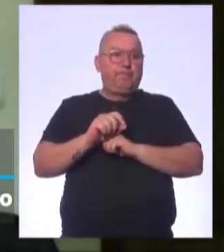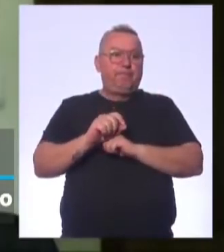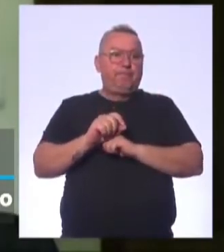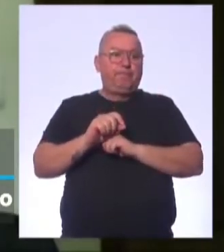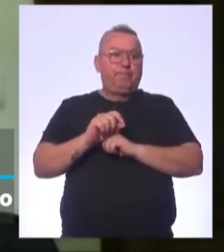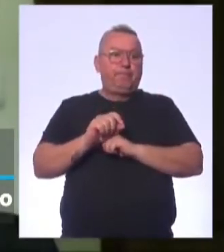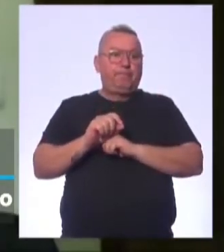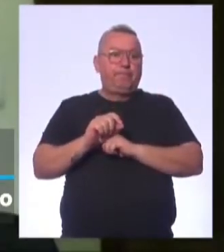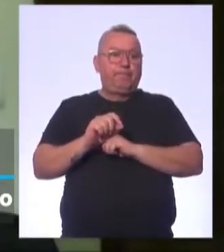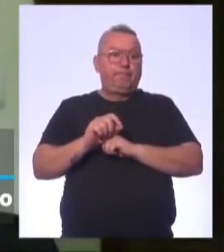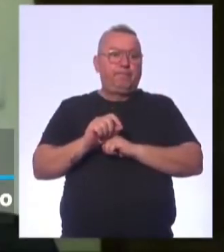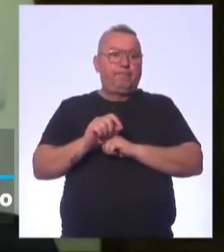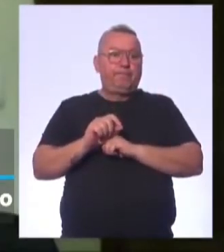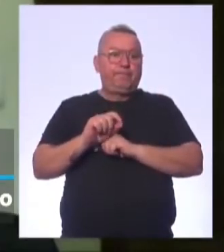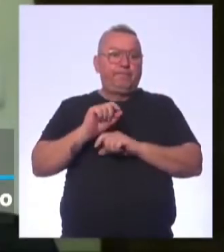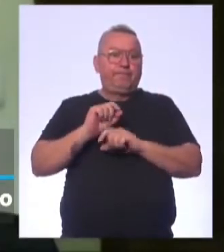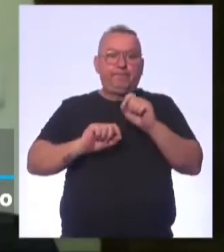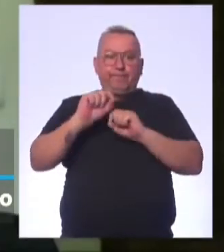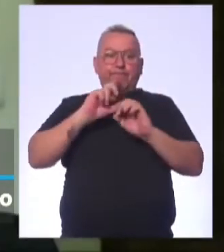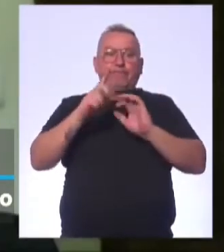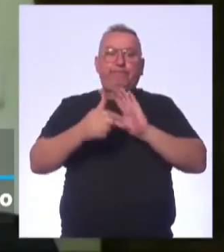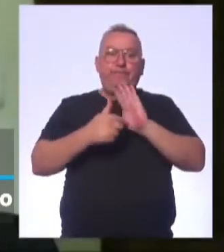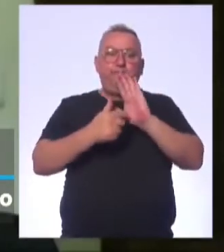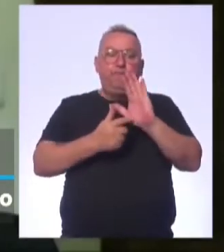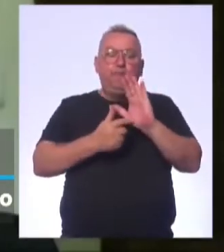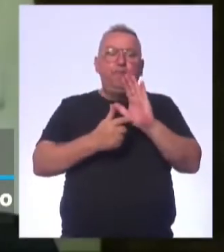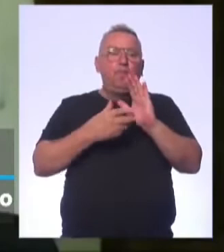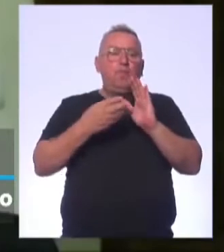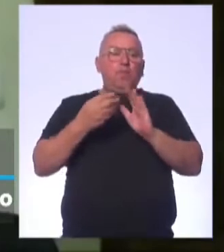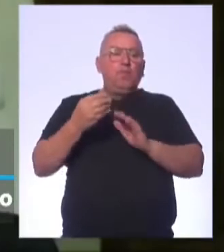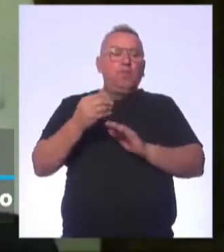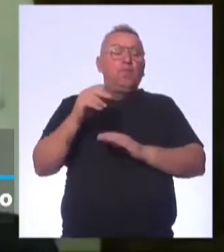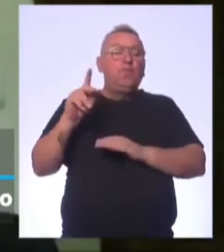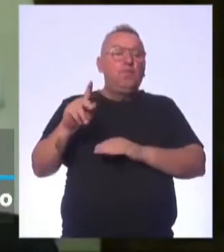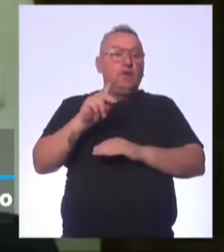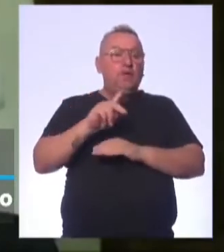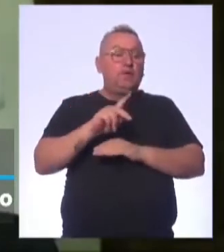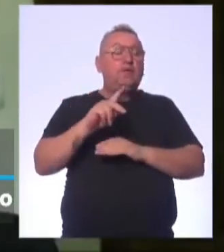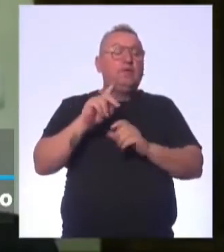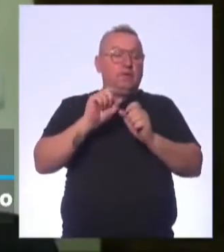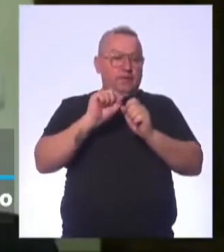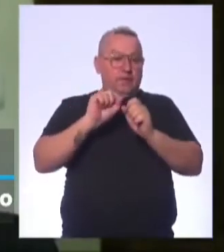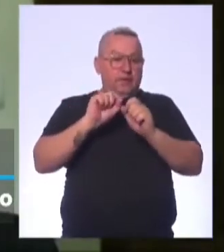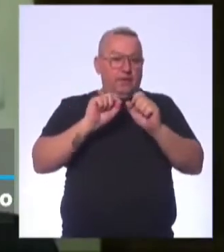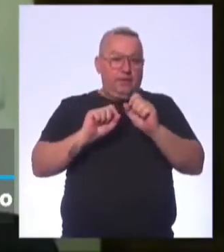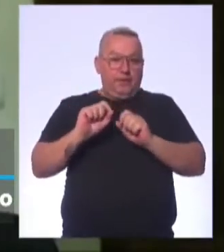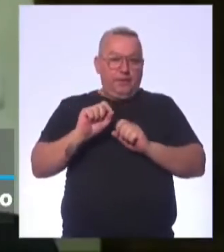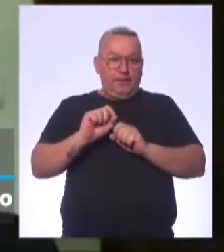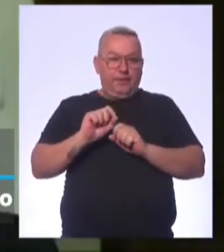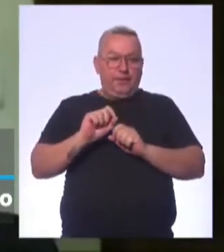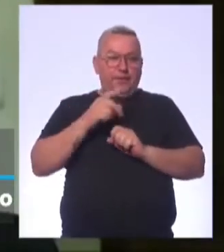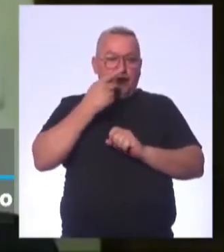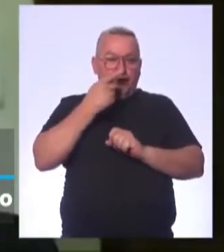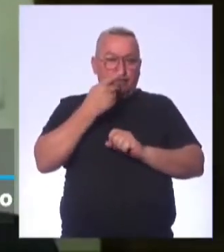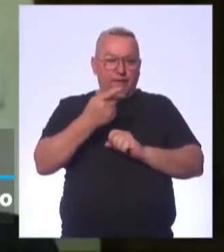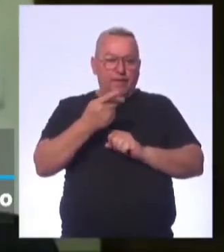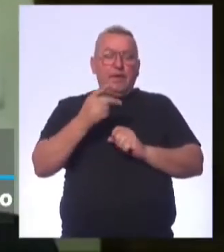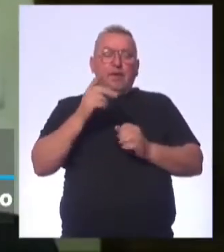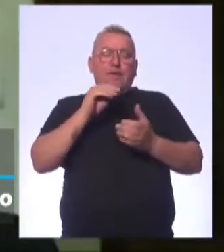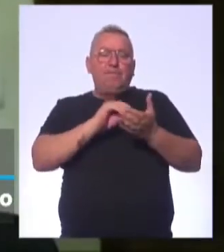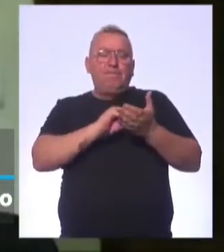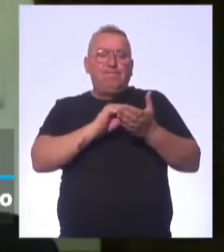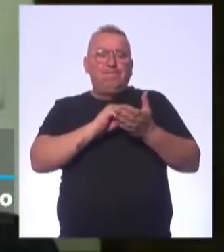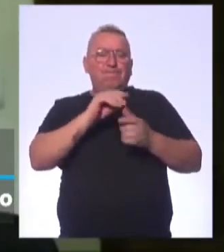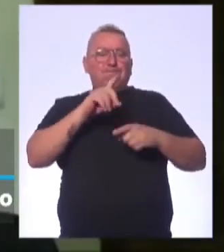eu passei, né, o que muitos professores passam é a falta de material,